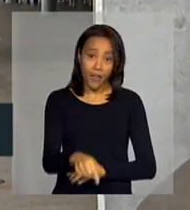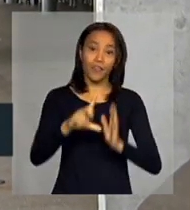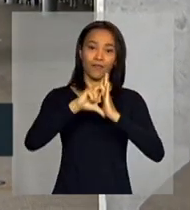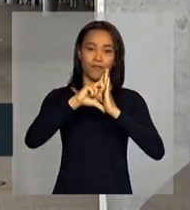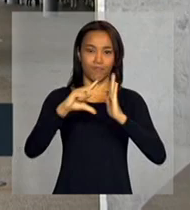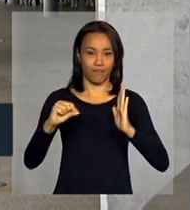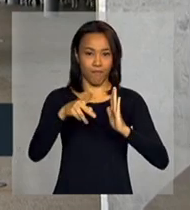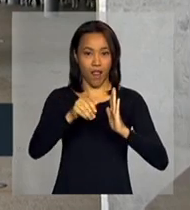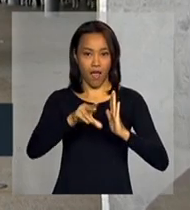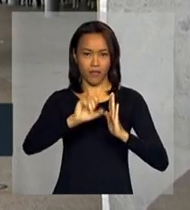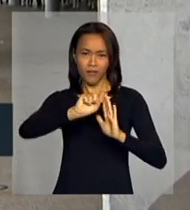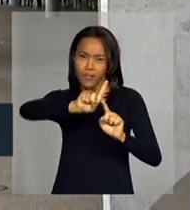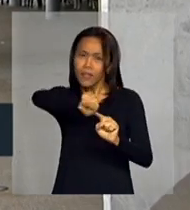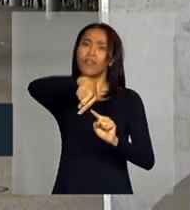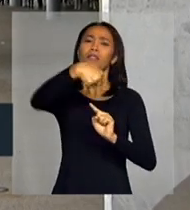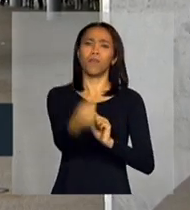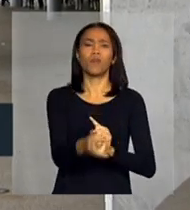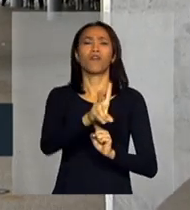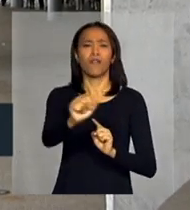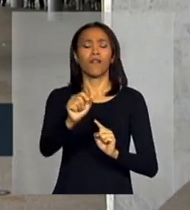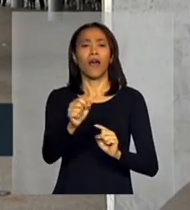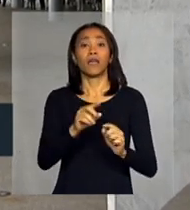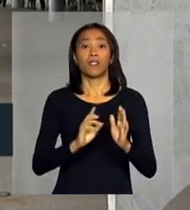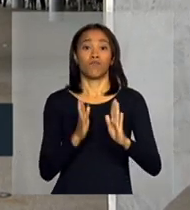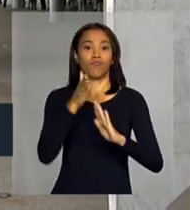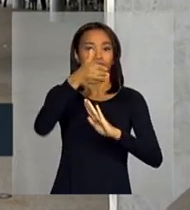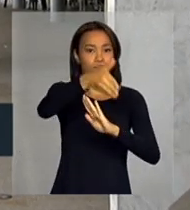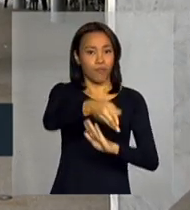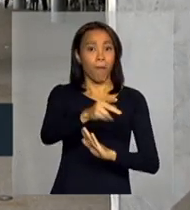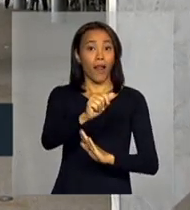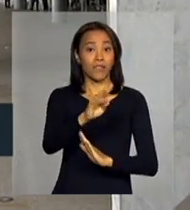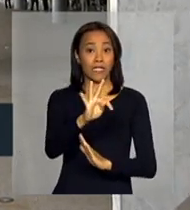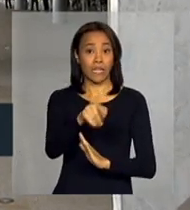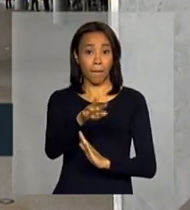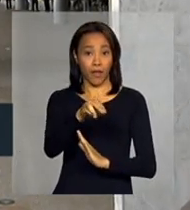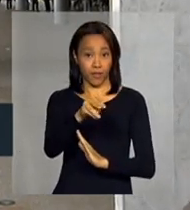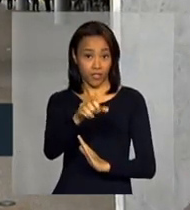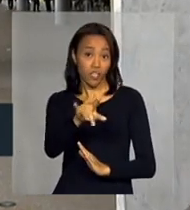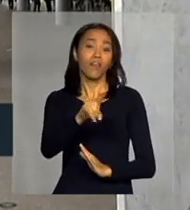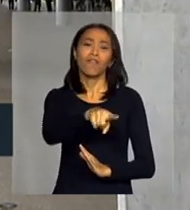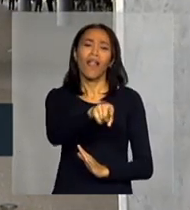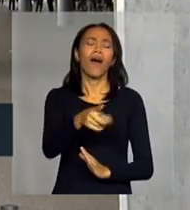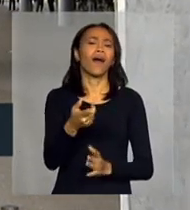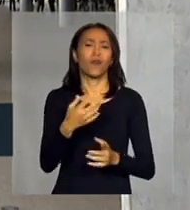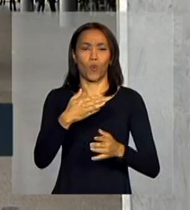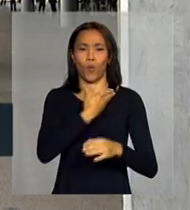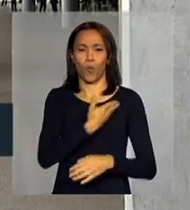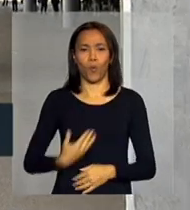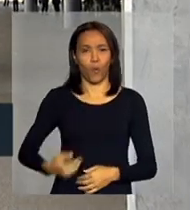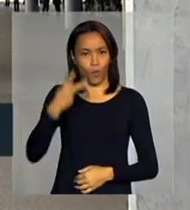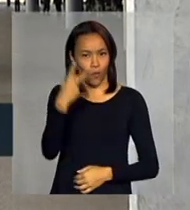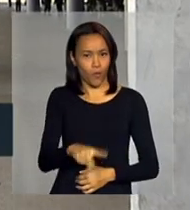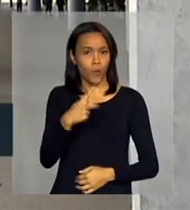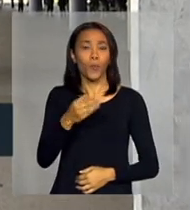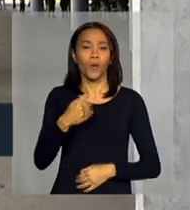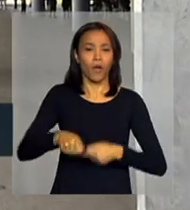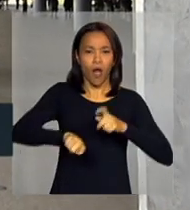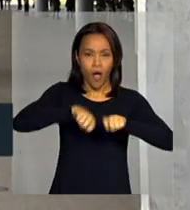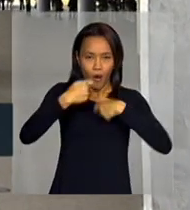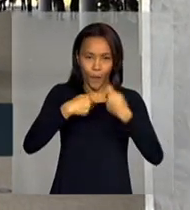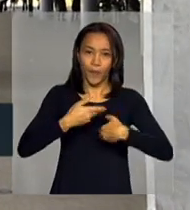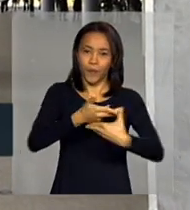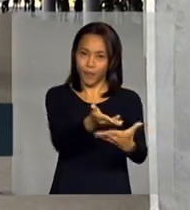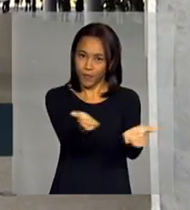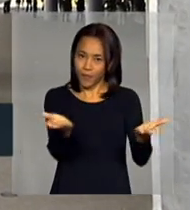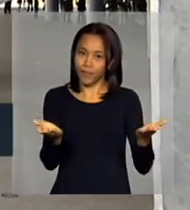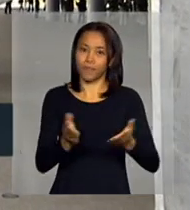Palácio do Planalto. Em seguida, eles vão para o Palácio do Itamaraty, onde vai ser oferecido pelo governo brasileiro um almoço à comitiva